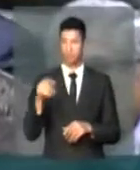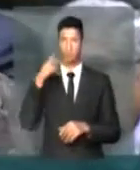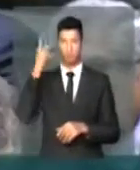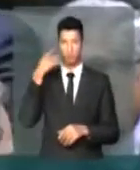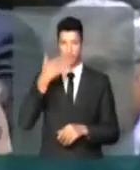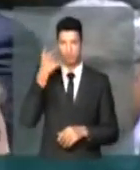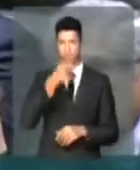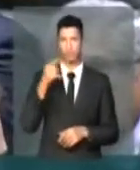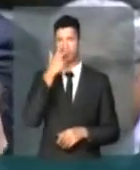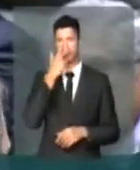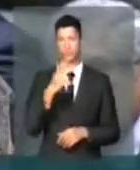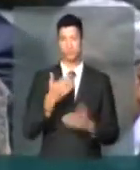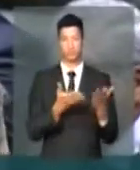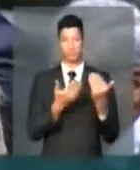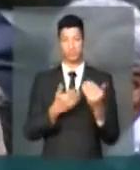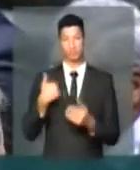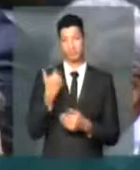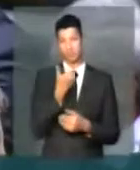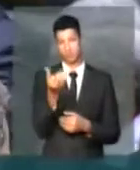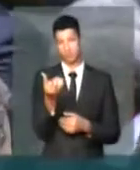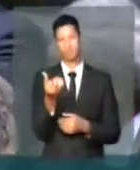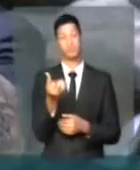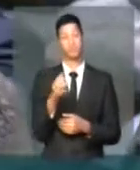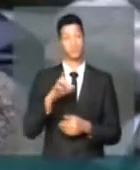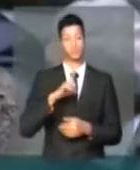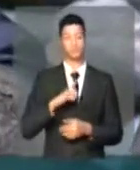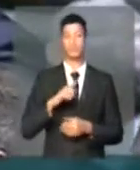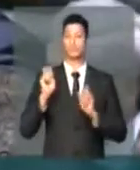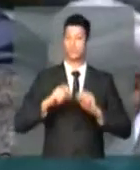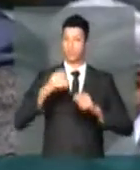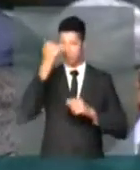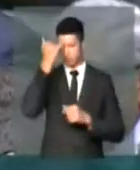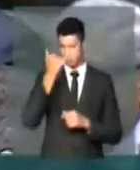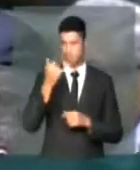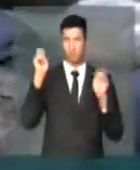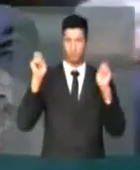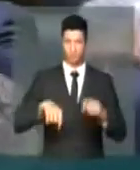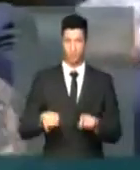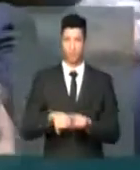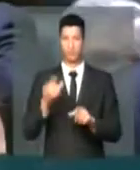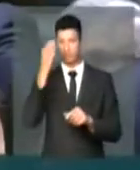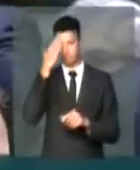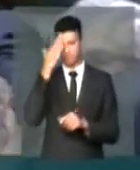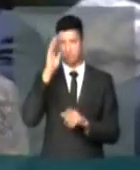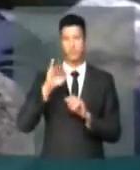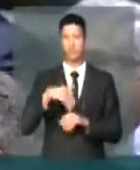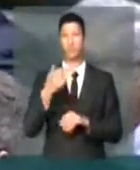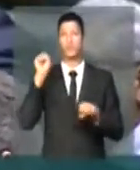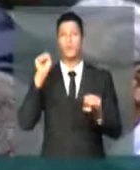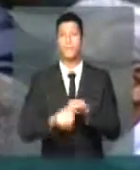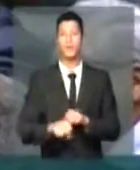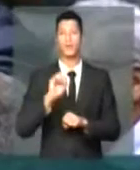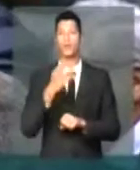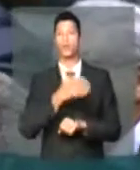parlamentar, acha que o jovem de 16 anos tem discernimento e tem capacidade de saber que quando mata